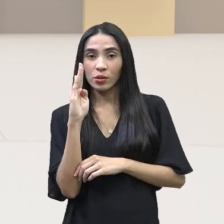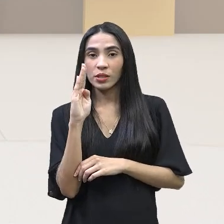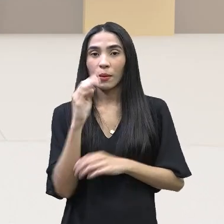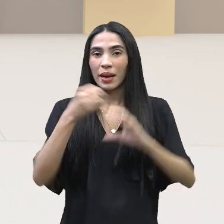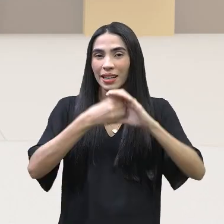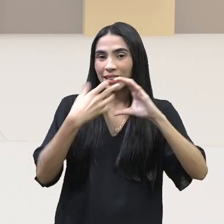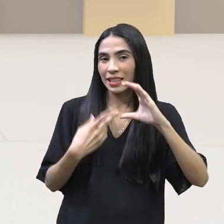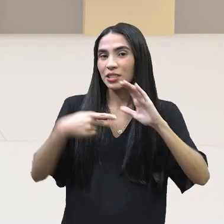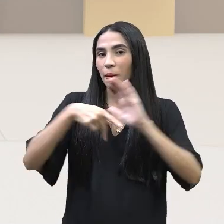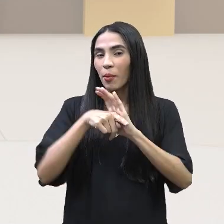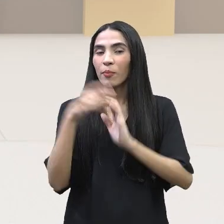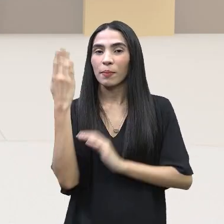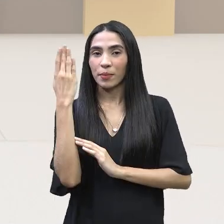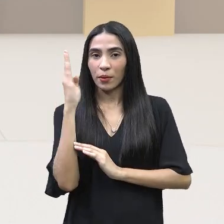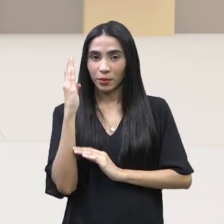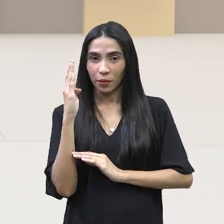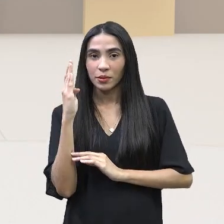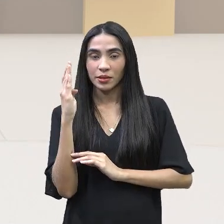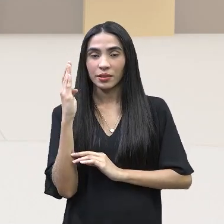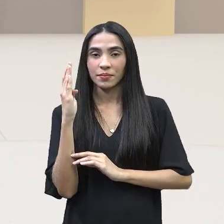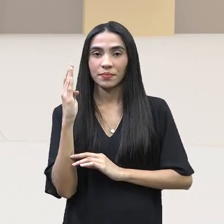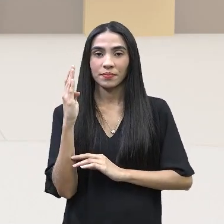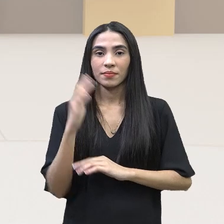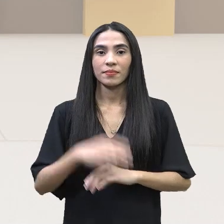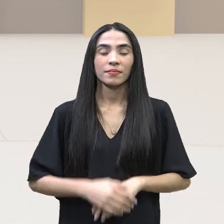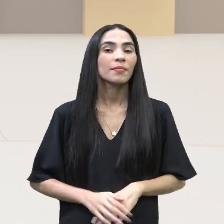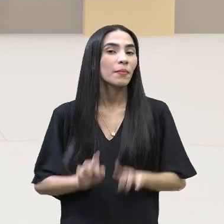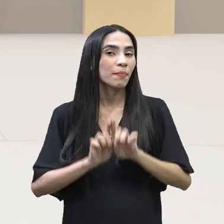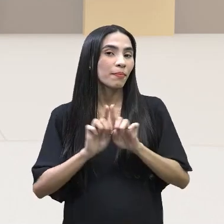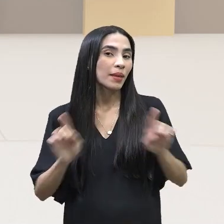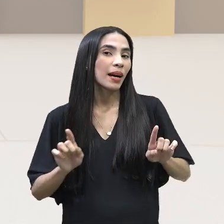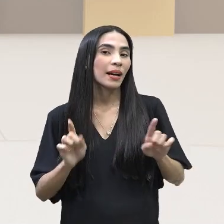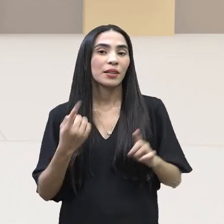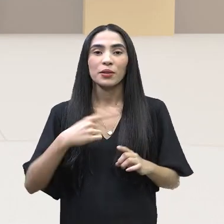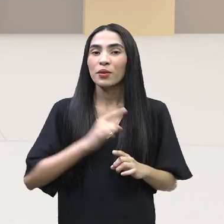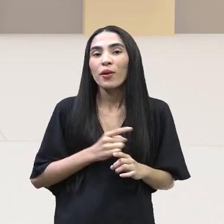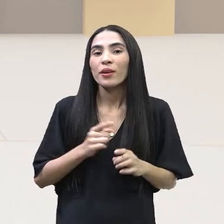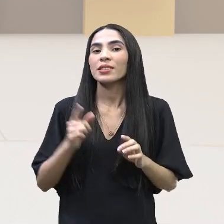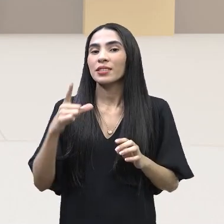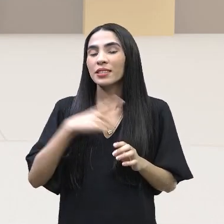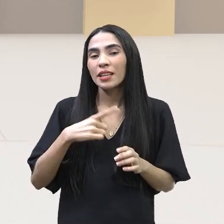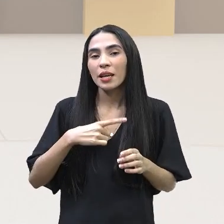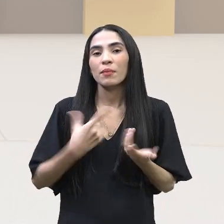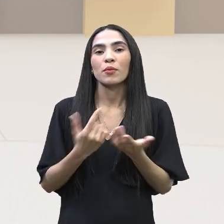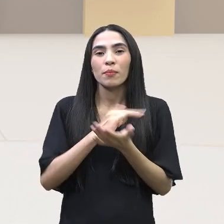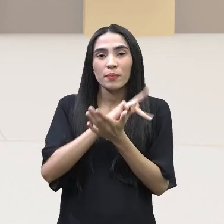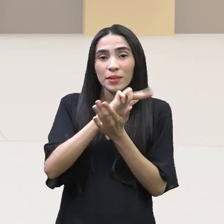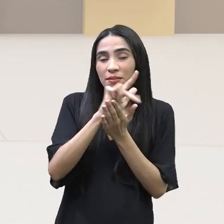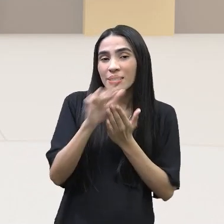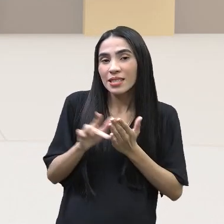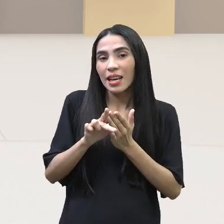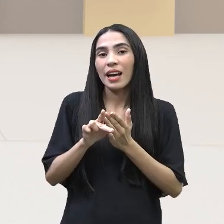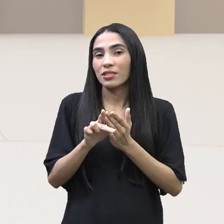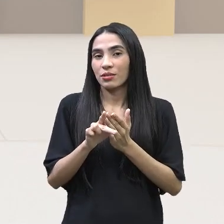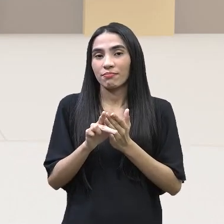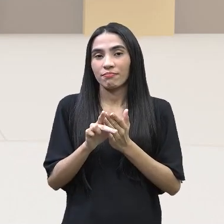não é? Nós temos essa unidade biológica, mas nós temos uma diversidade muito grande de culturas.